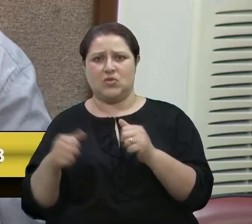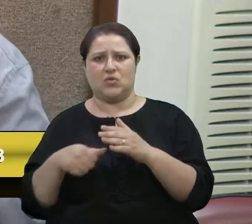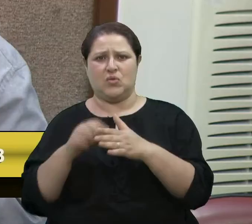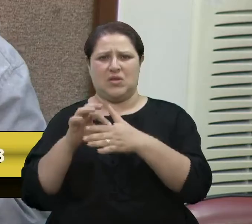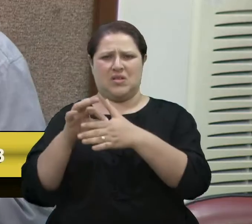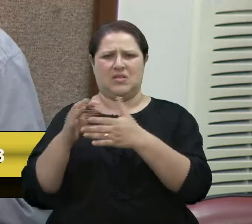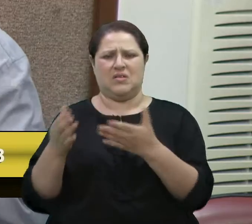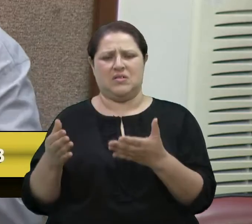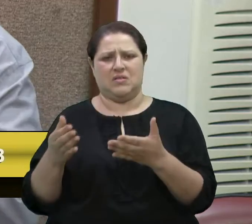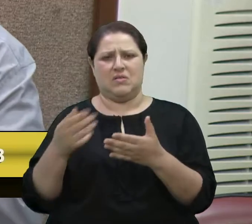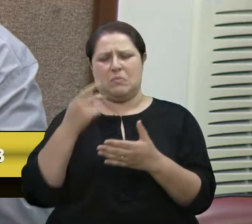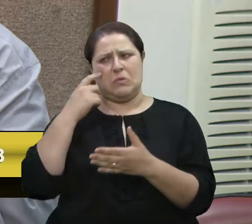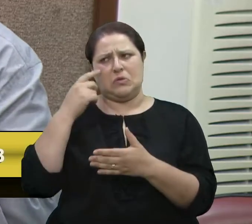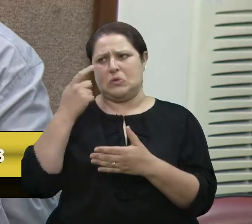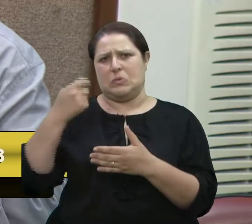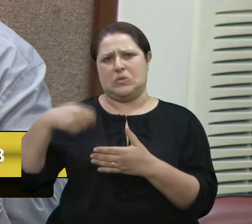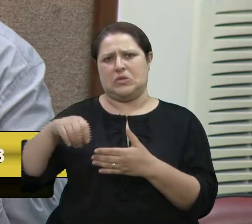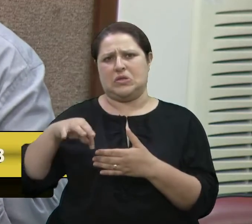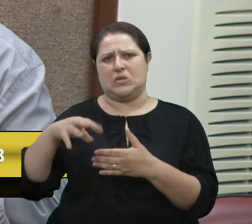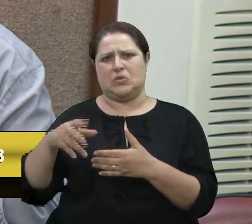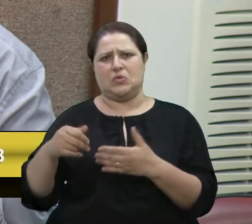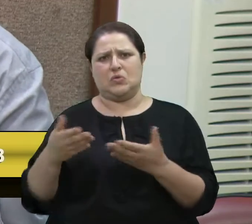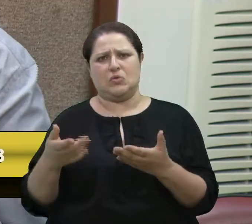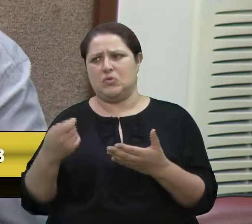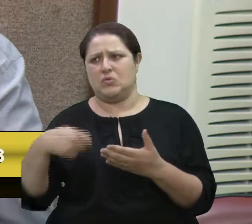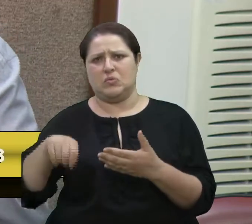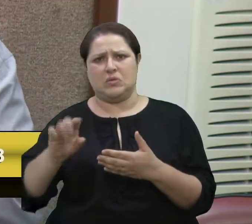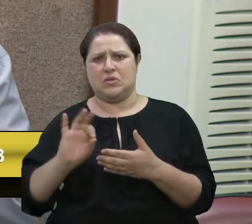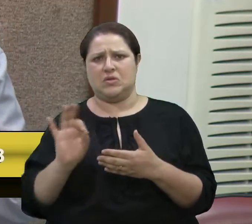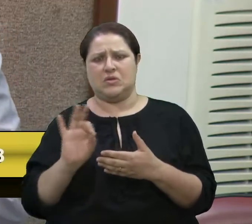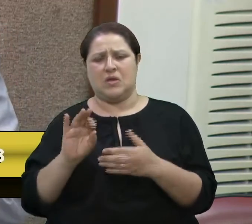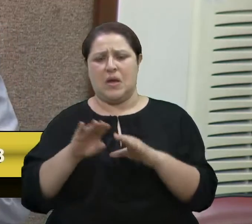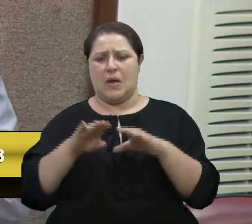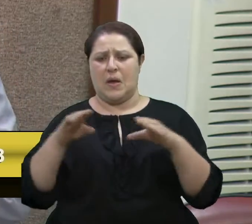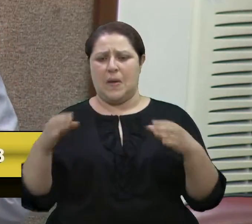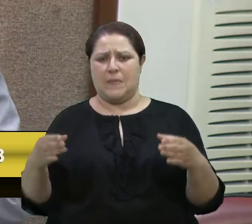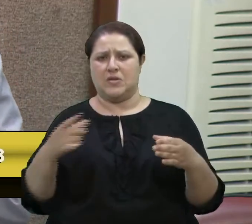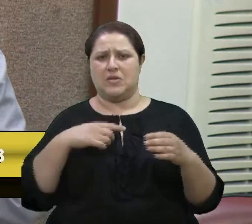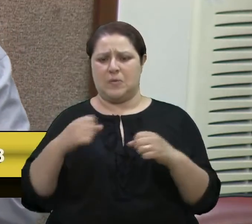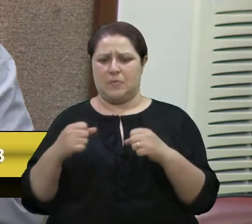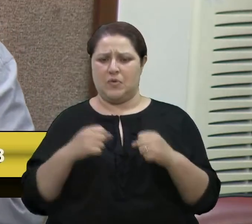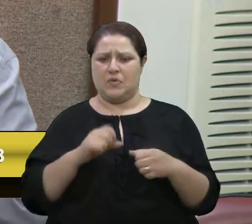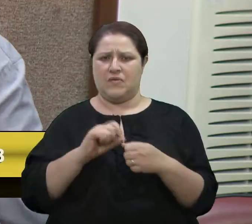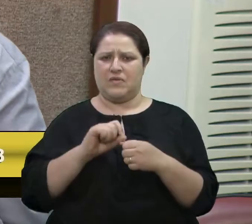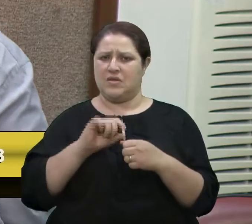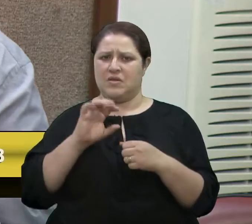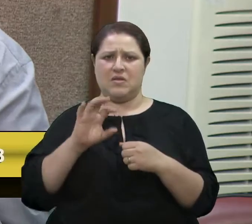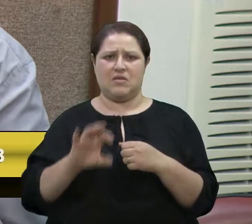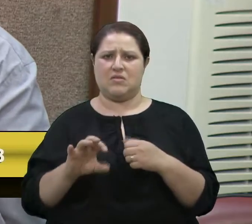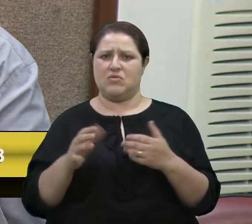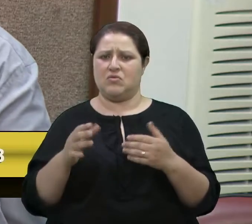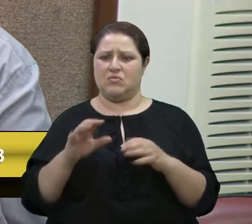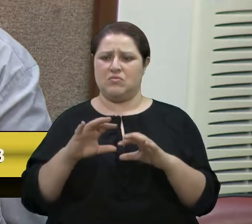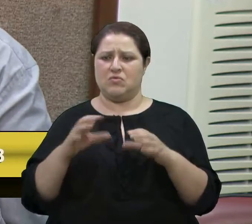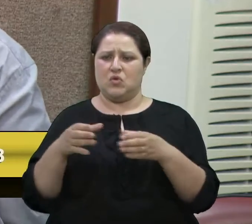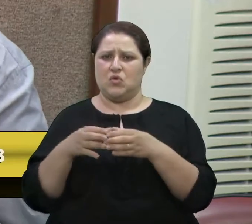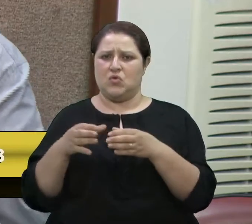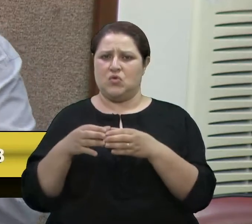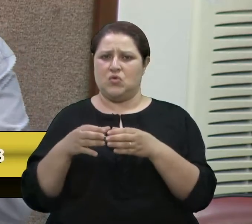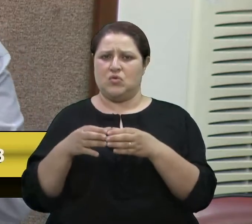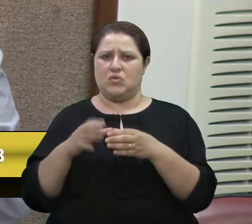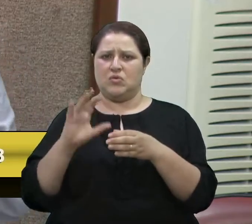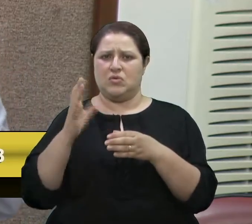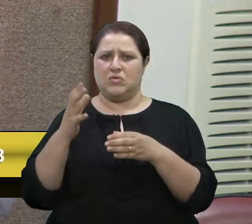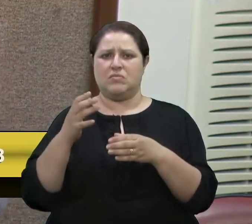tinha necessidade de fazer isso. Não tinha necessidade. A mesa tem poder para fazer isso, decidir em conjunto, mas era